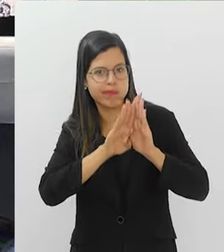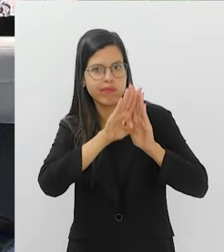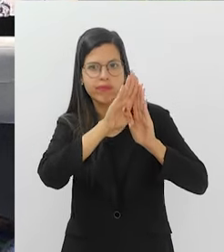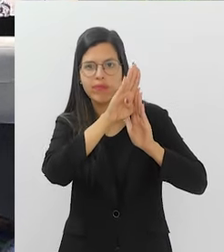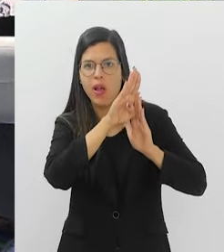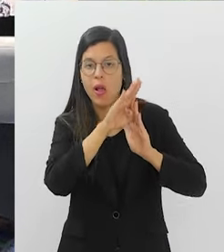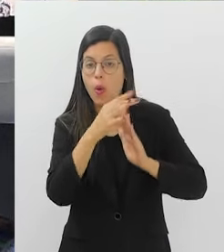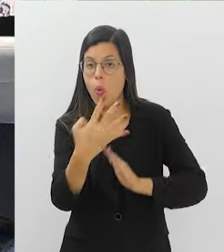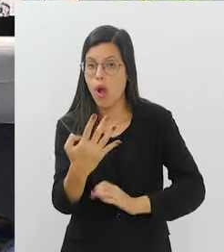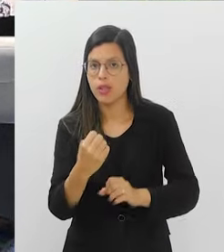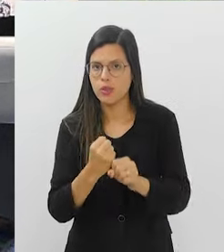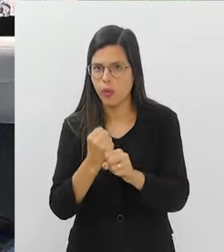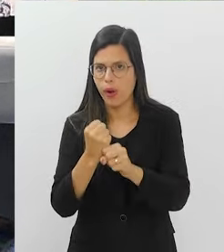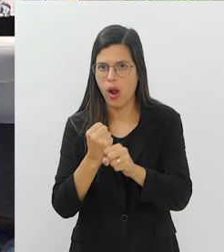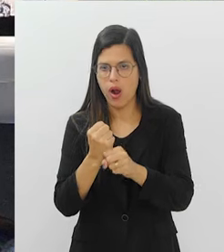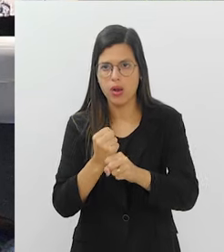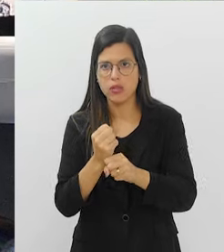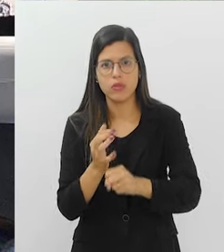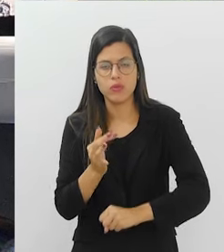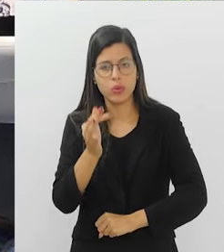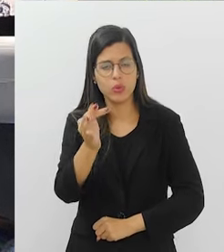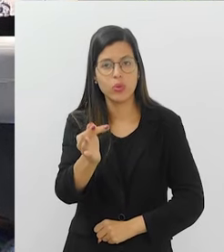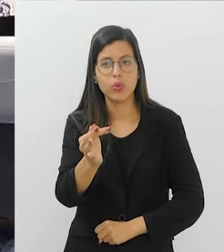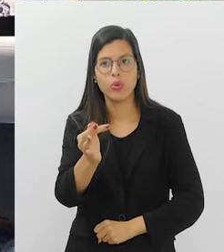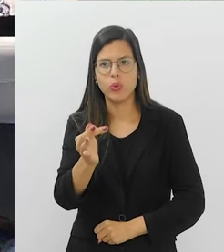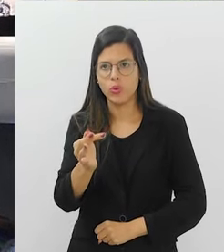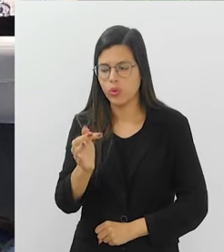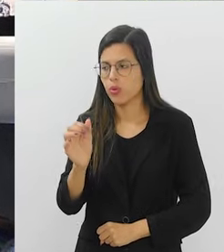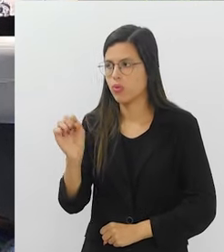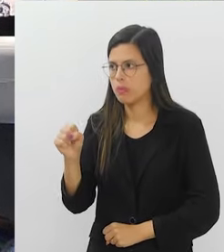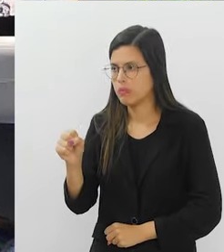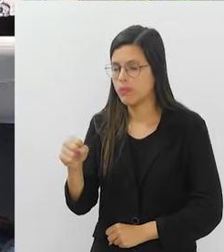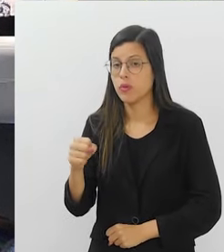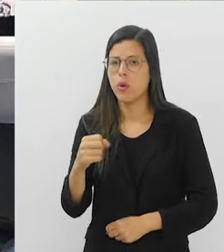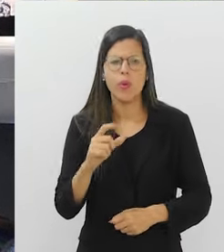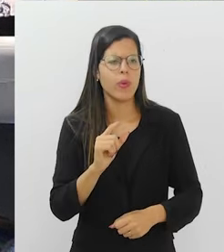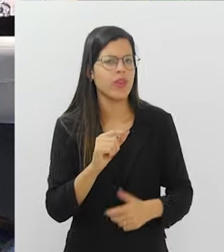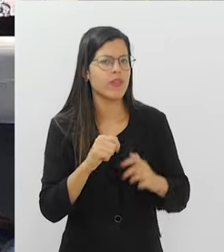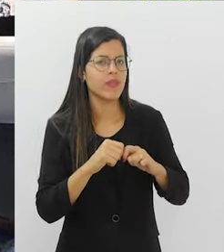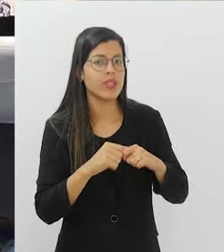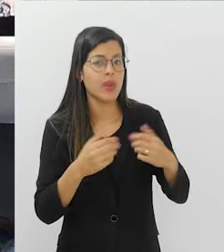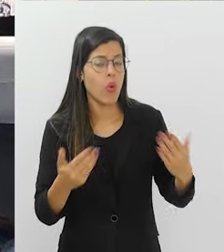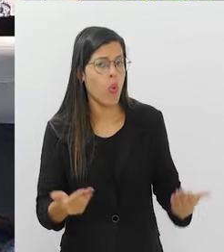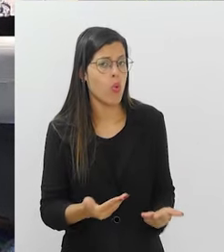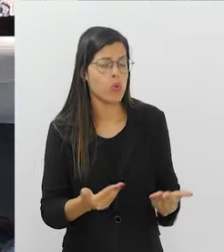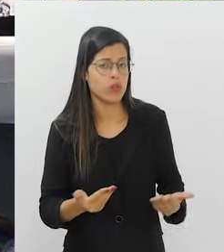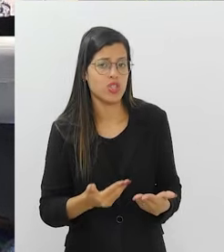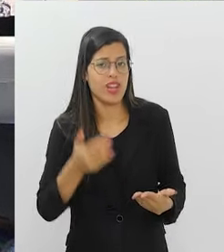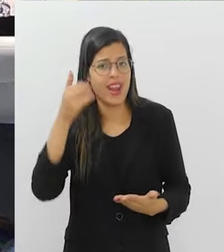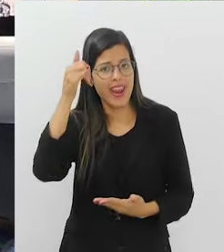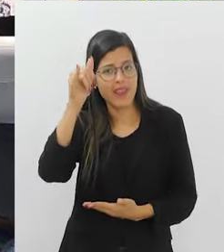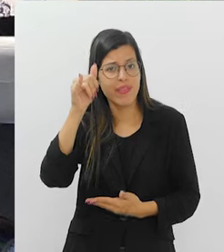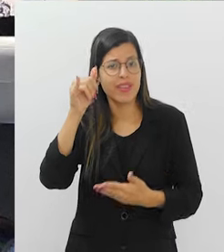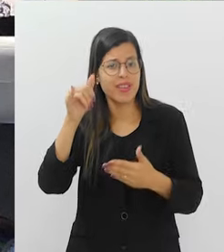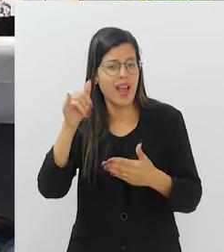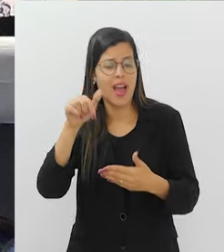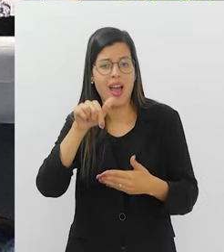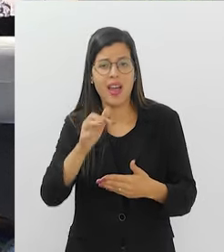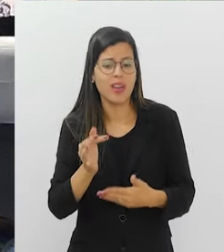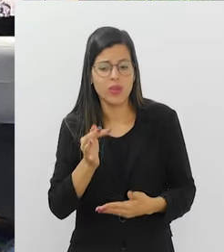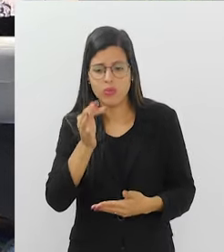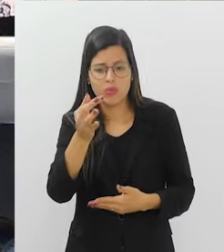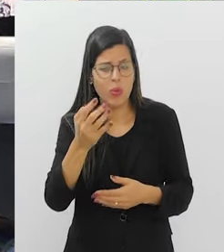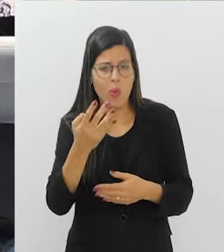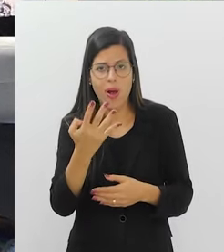disparar nos próximos quatro anos. E o que a gente pode fazer hoje para evitar que essa má